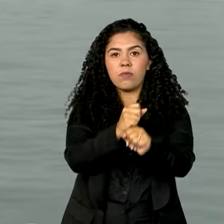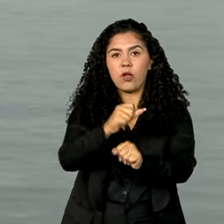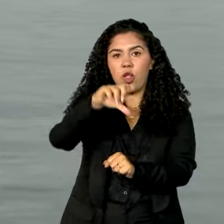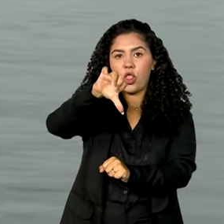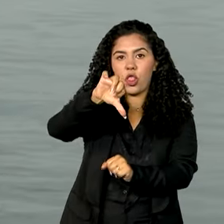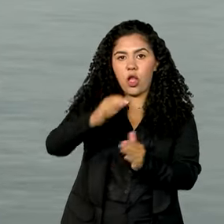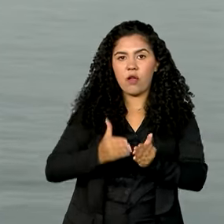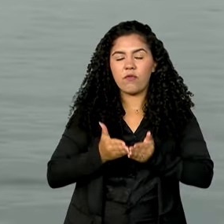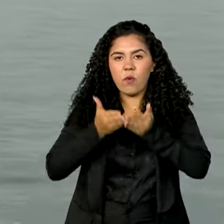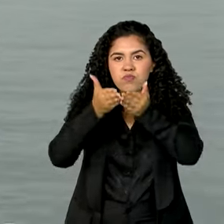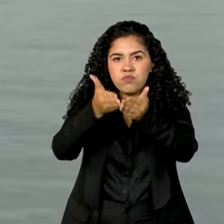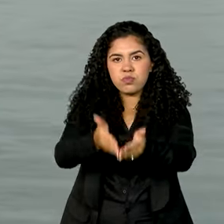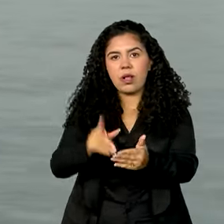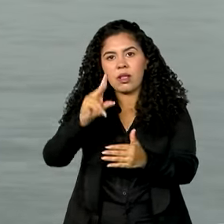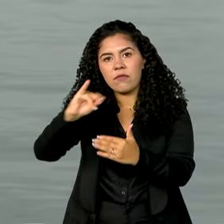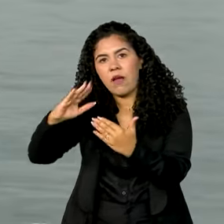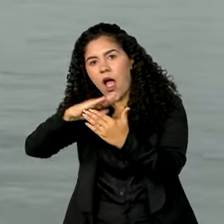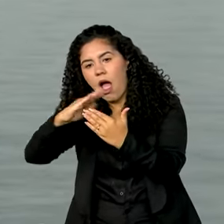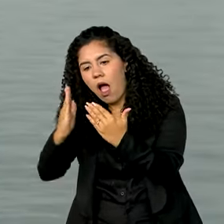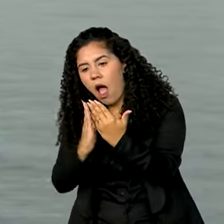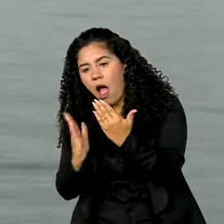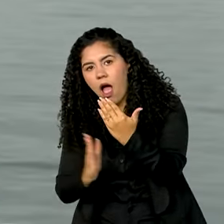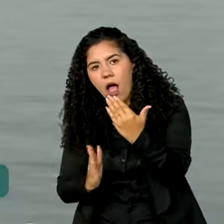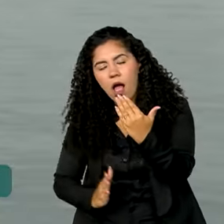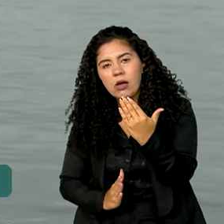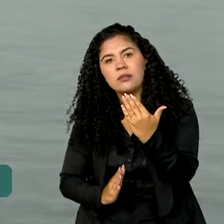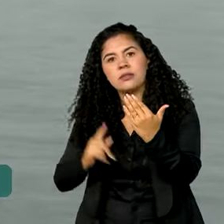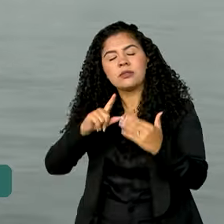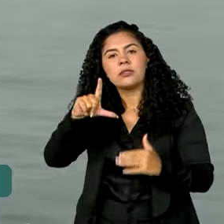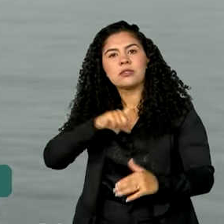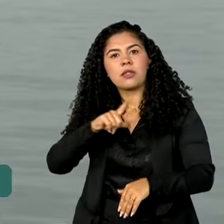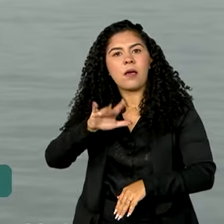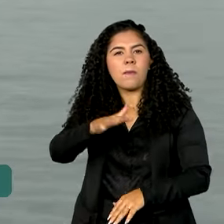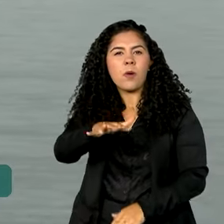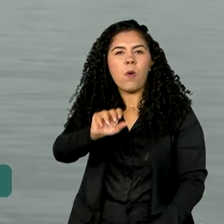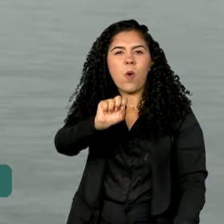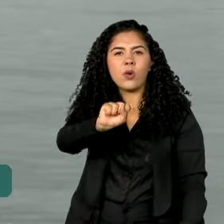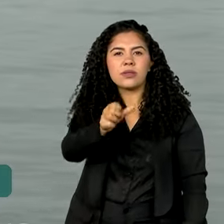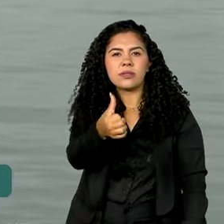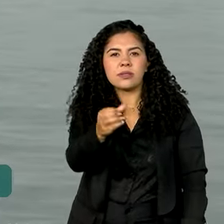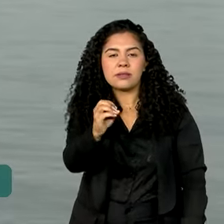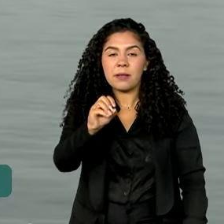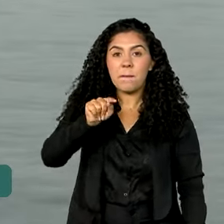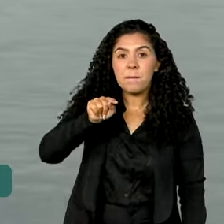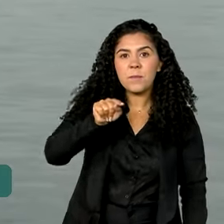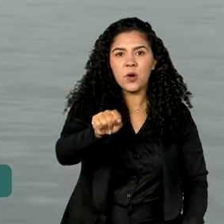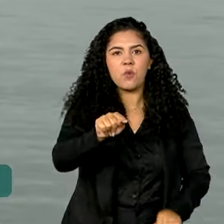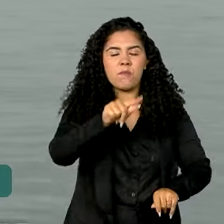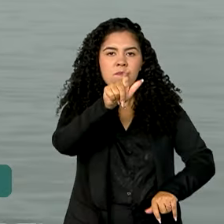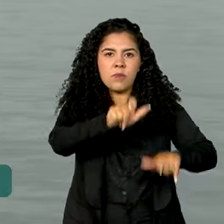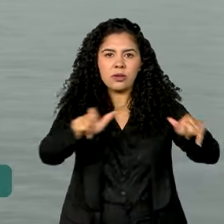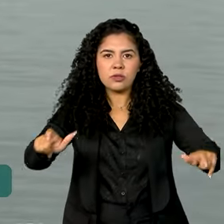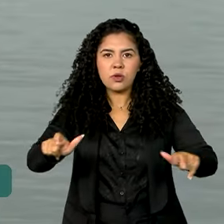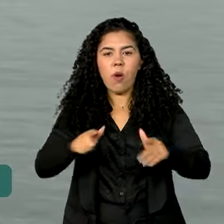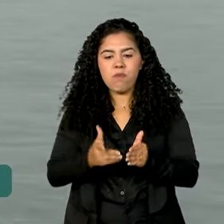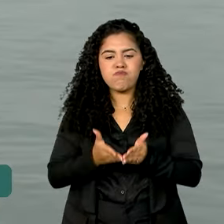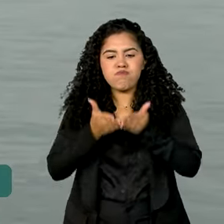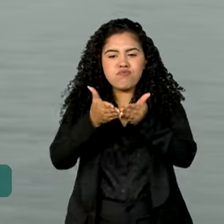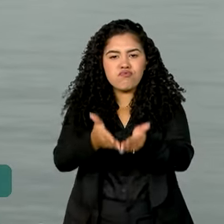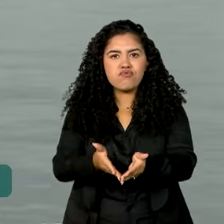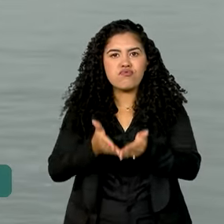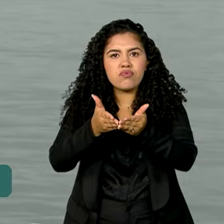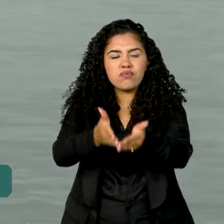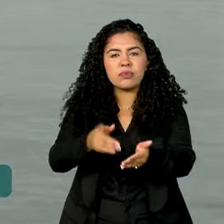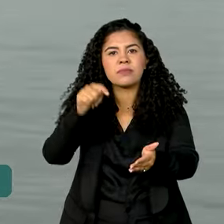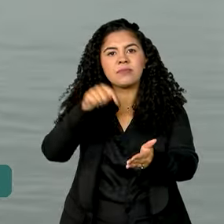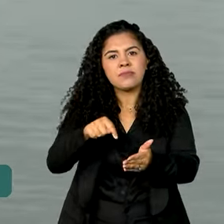percorrer a costa brasileira e têm capacidade para receber mais de 860 mil pessoas. Esses navios vão fazer mais de 200